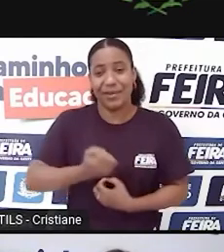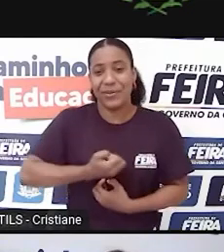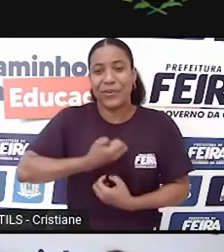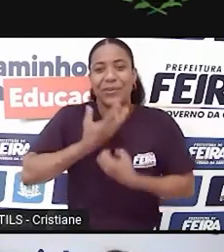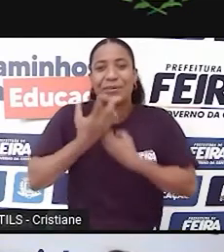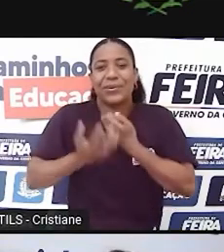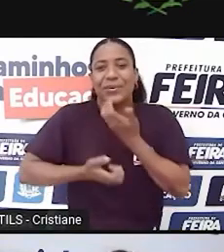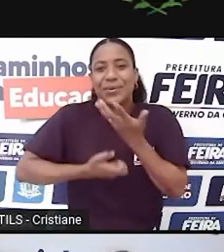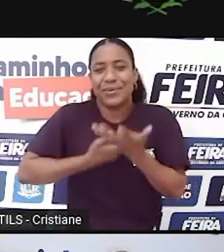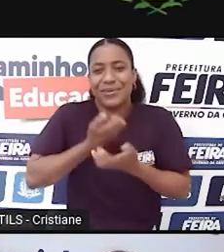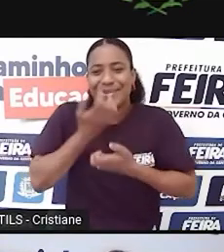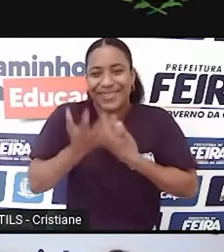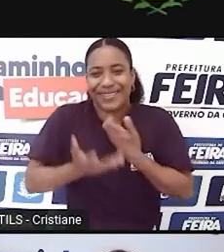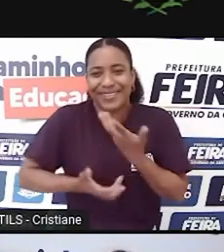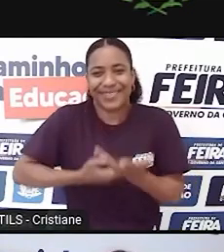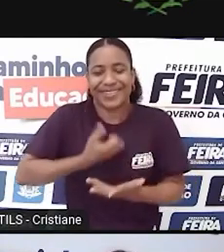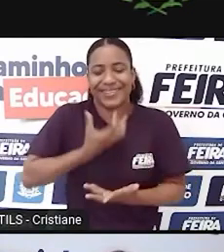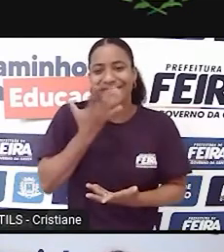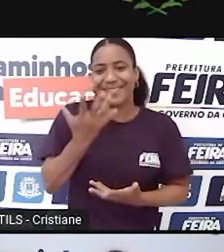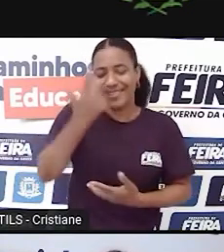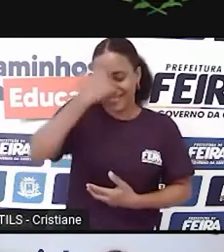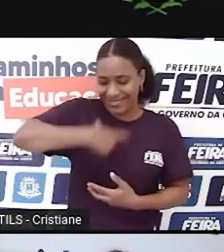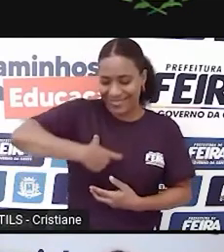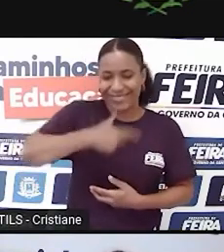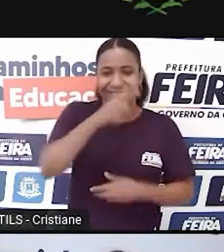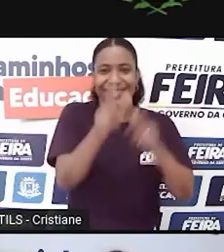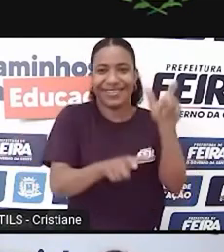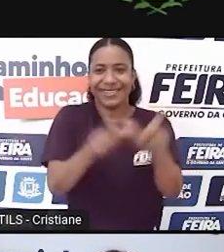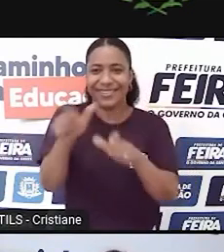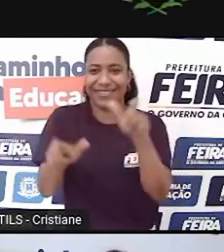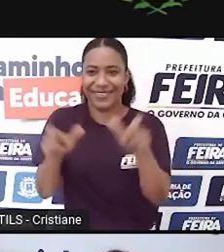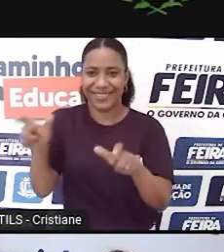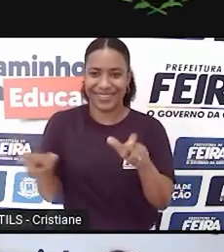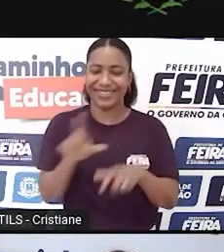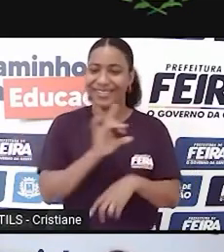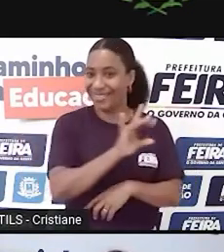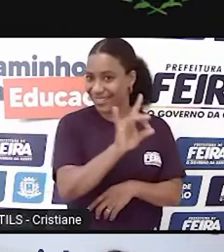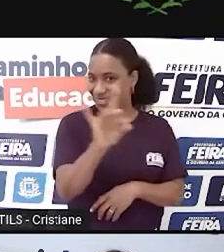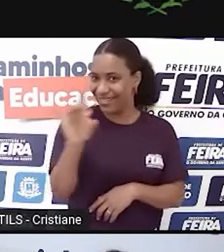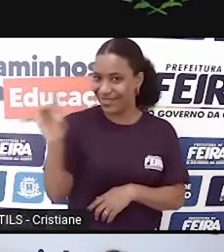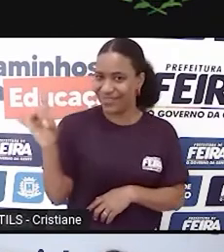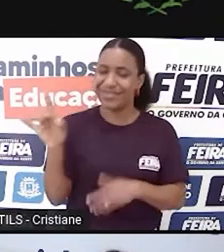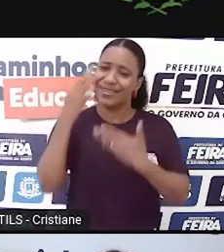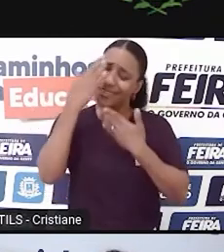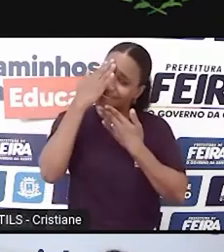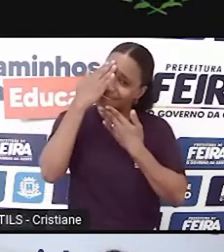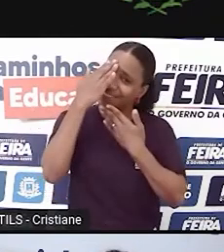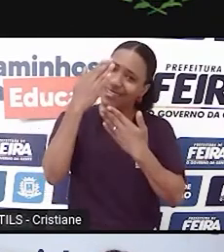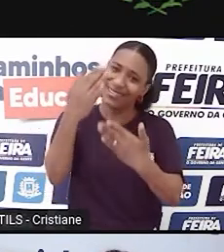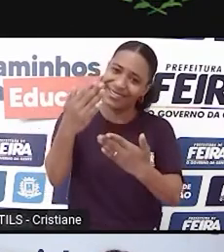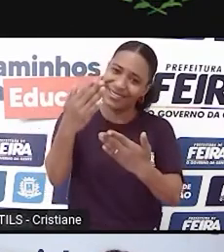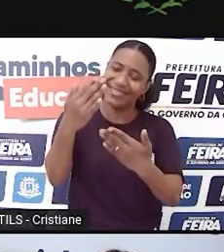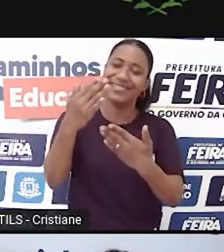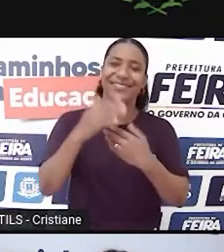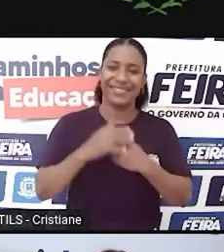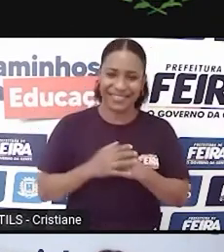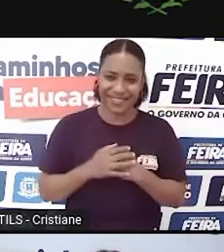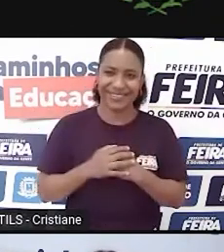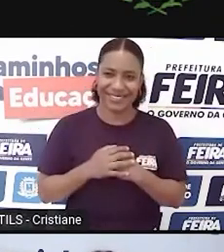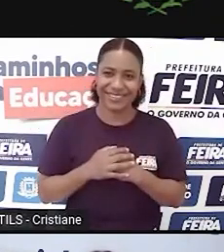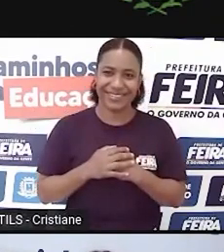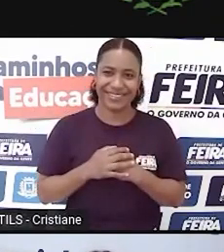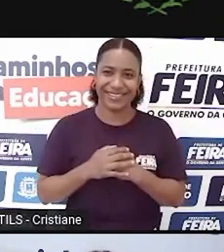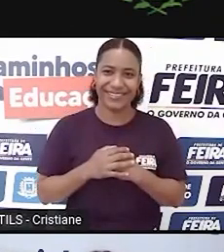mesmo, ela fala da nossa vida, ela fala do nosso dia a dia, certo? Te agradeço demais e